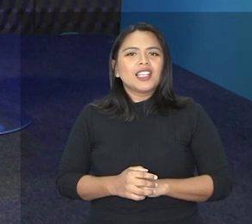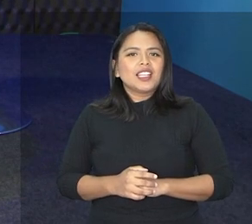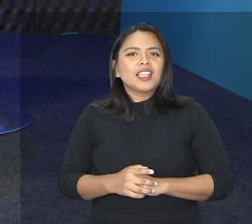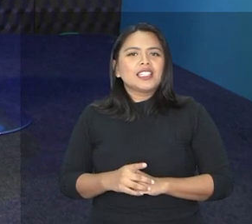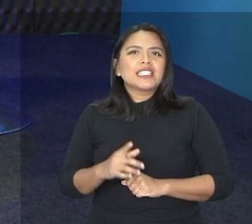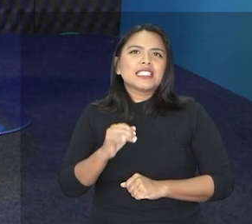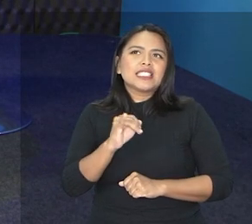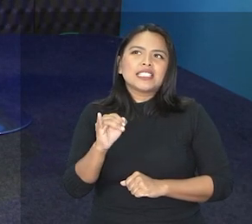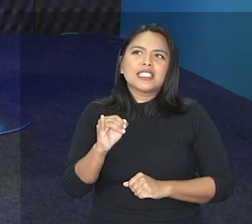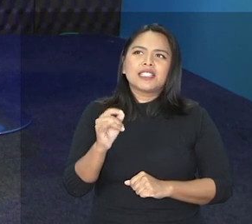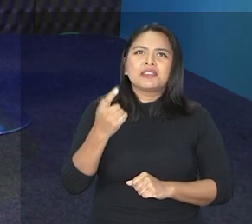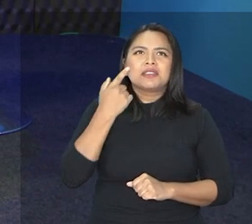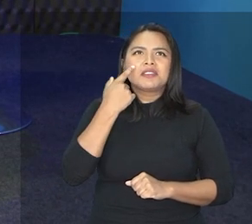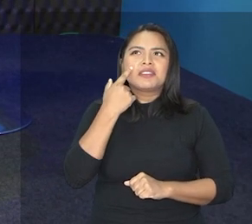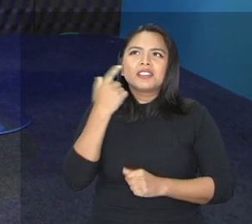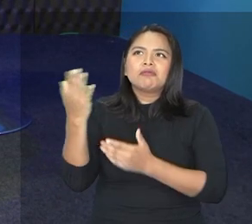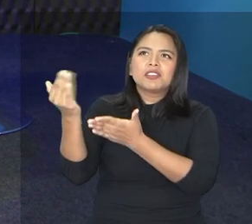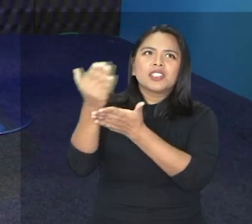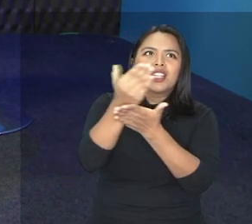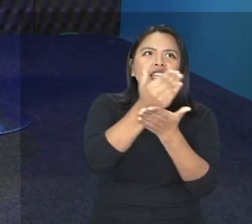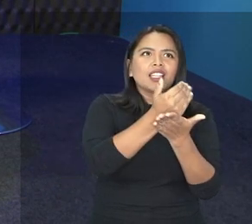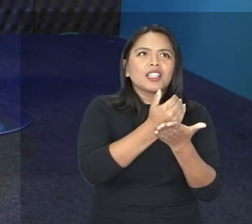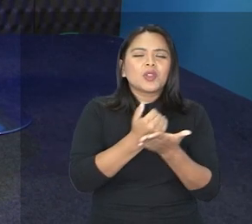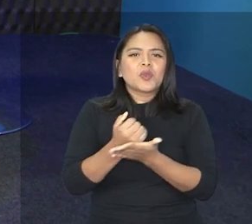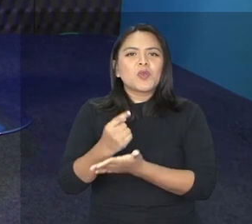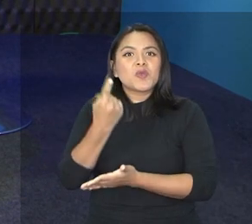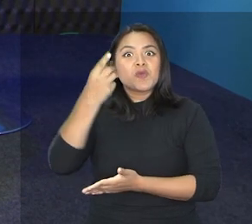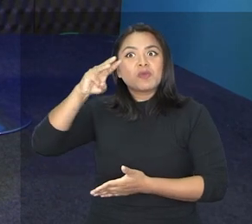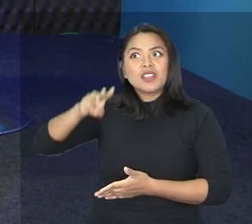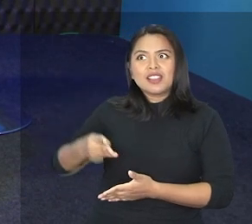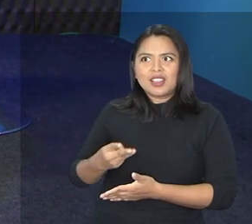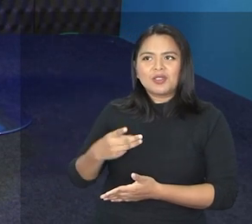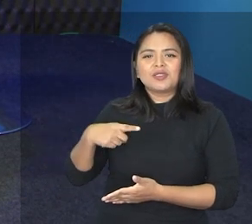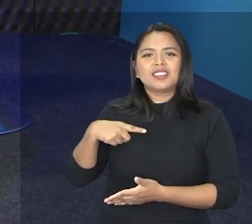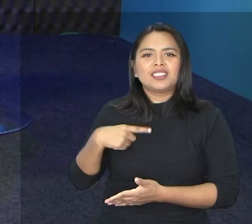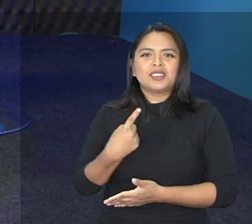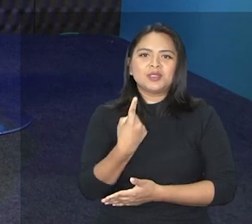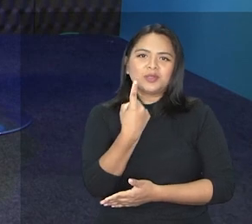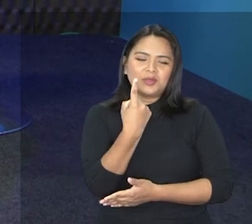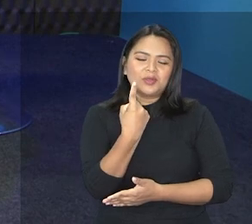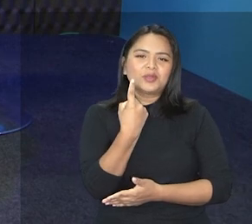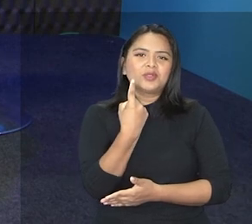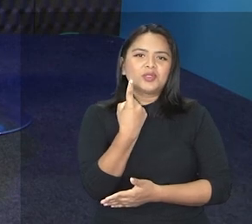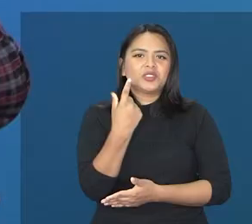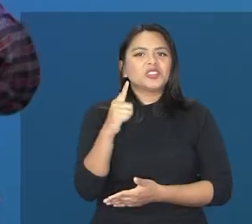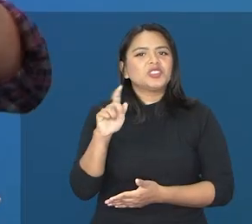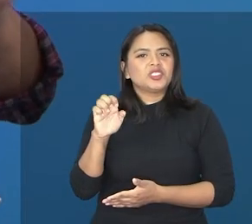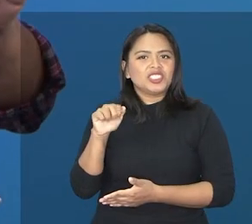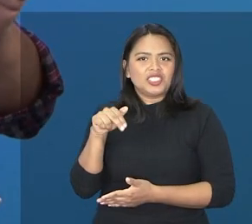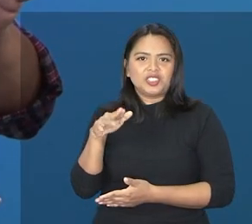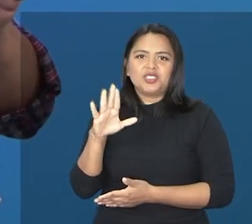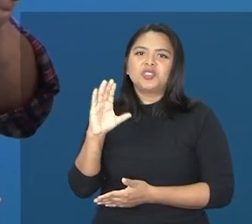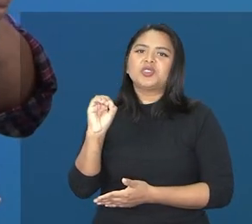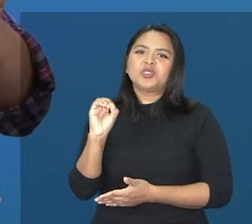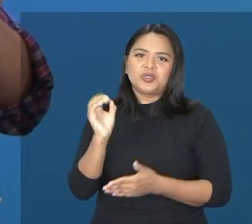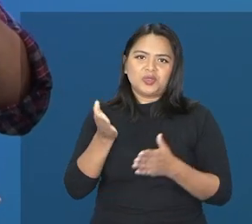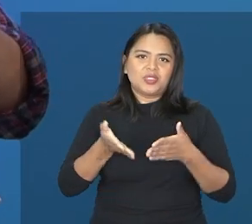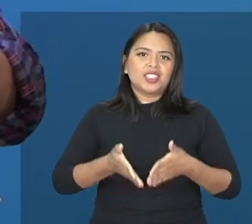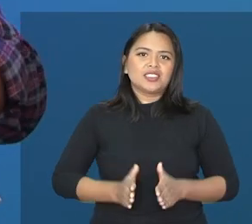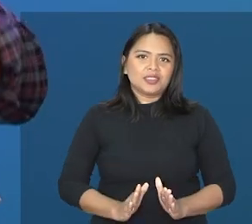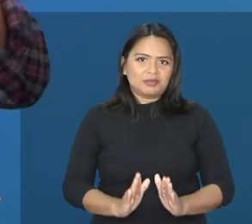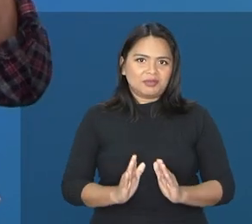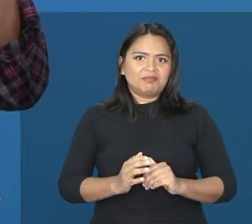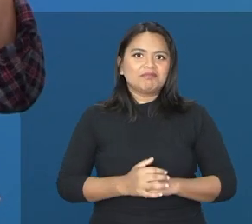aqui por estatística, a cada um milhão de nascimentos, nasce um gênio. Isso é o que diz a literatura.